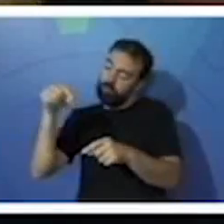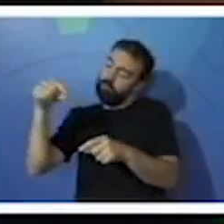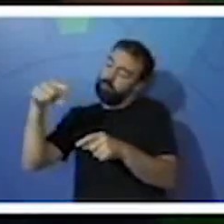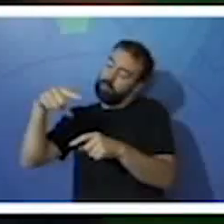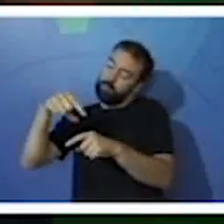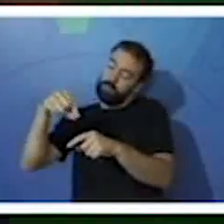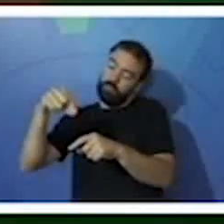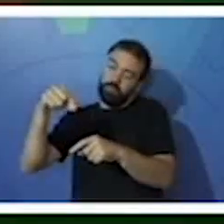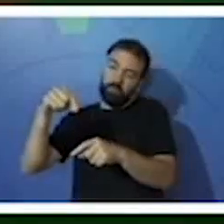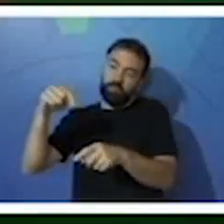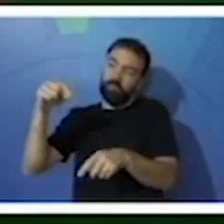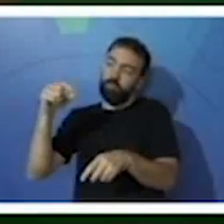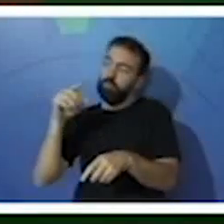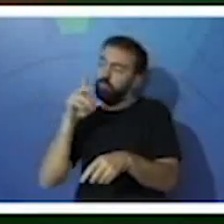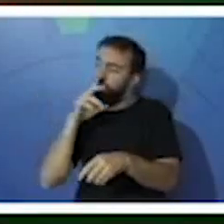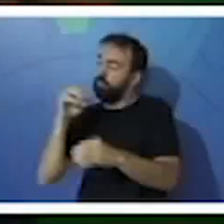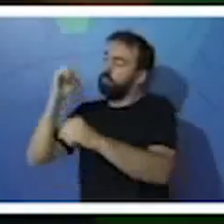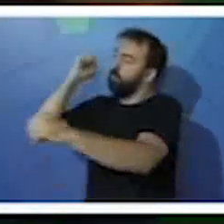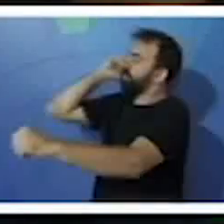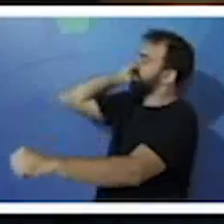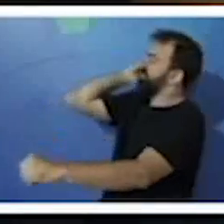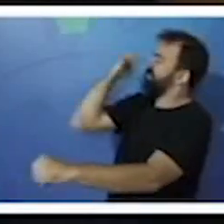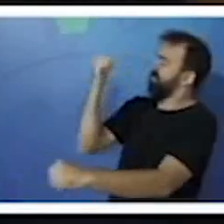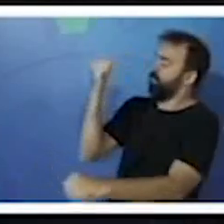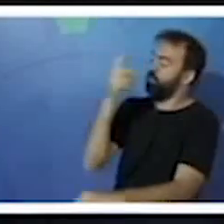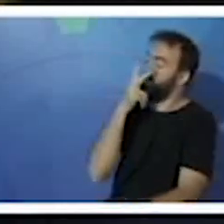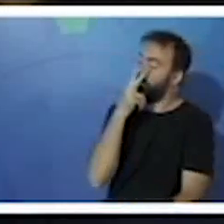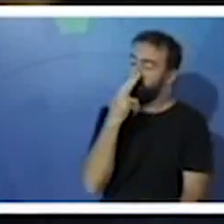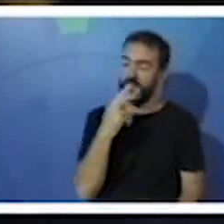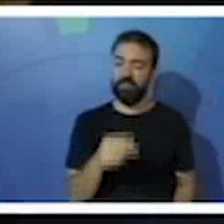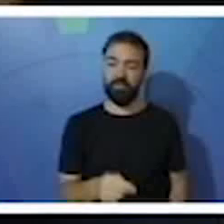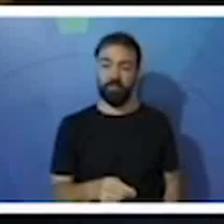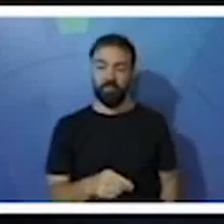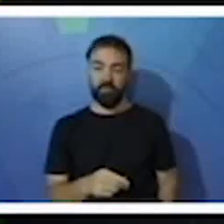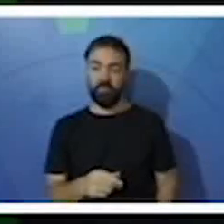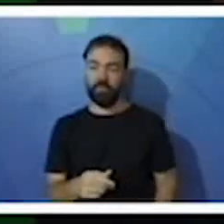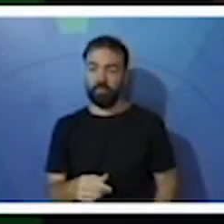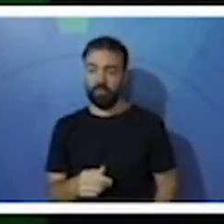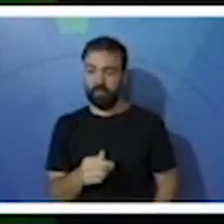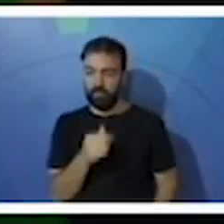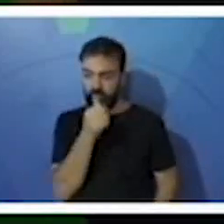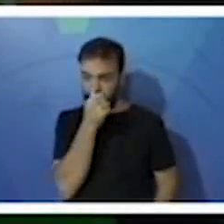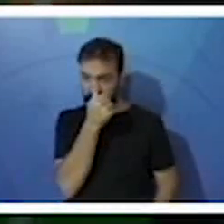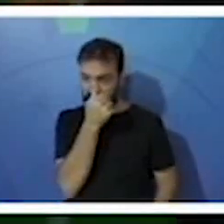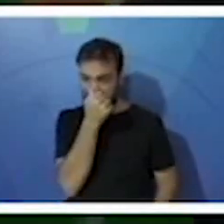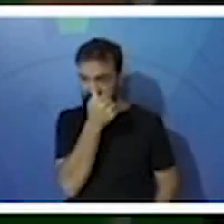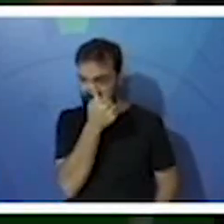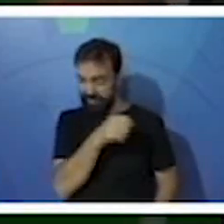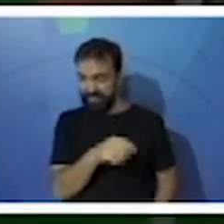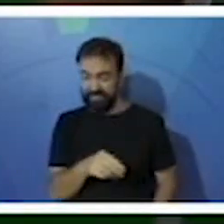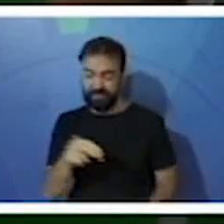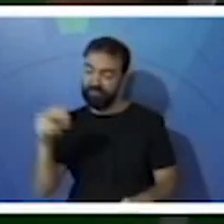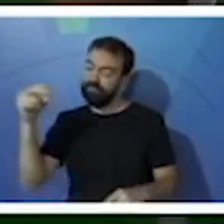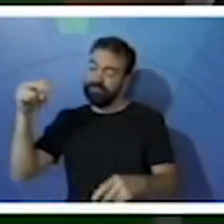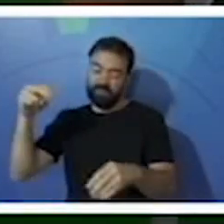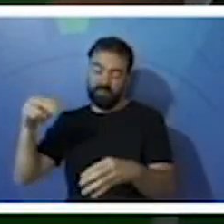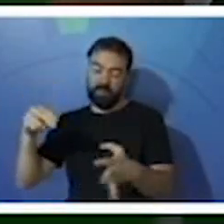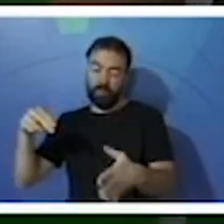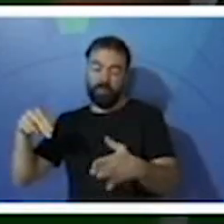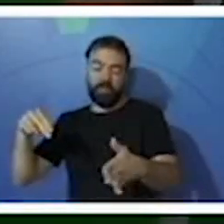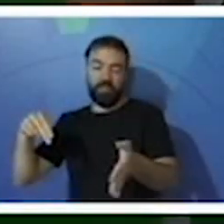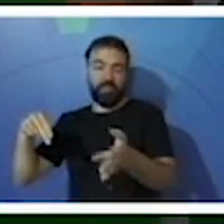o usam como uma lança. Olha aqui, a observação das crianças lá da turma do Luan, ó. A lança